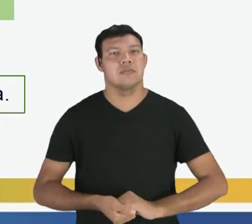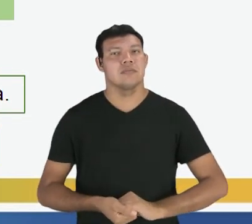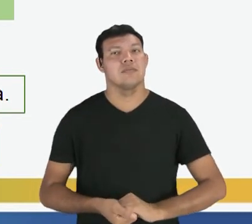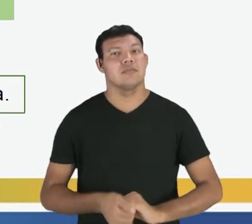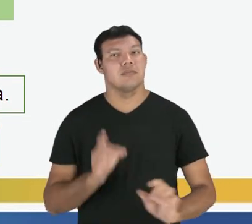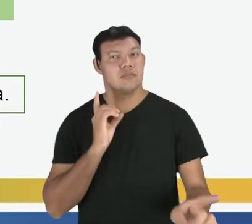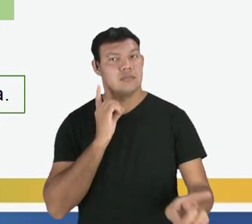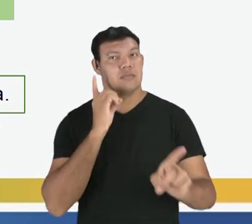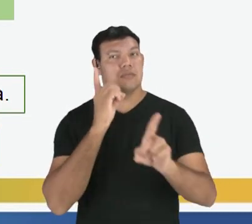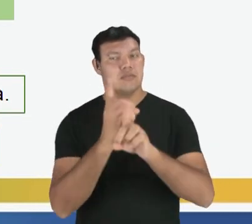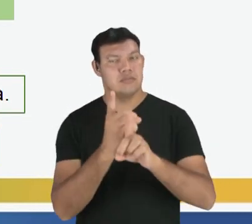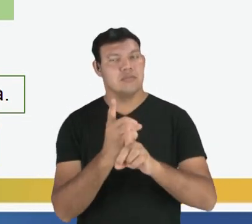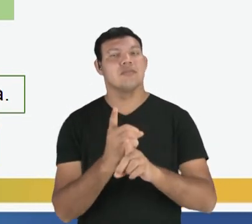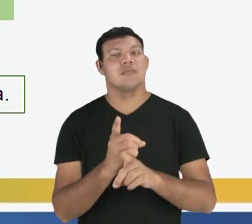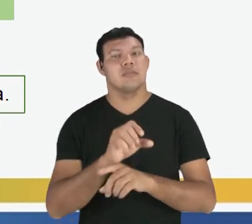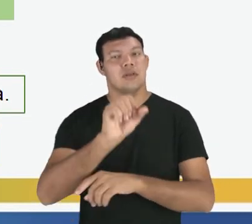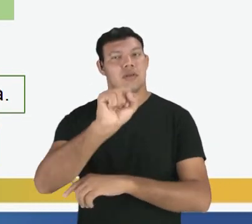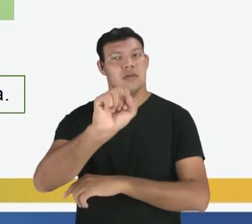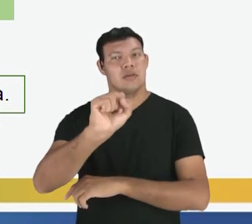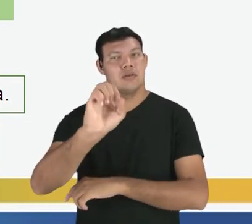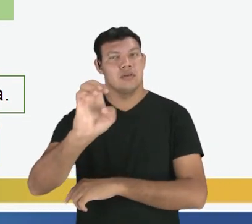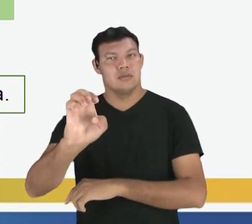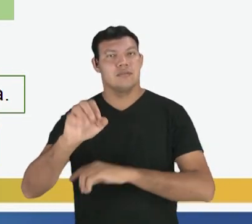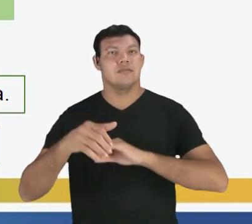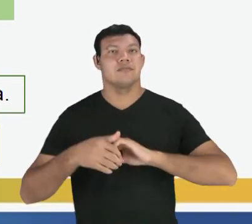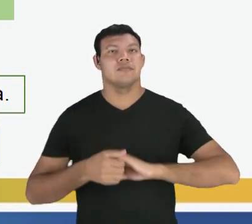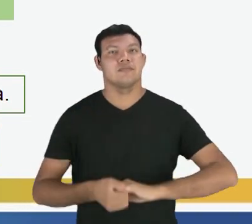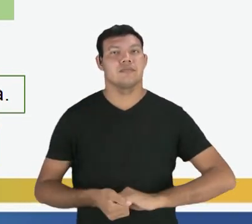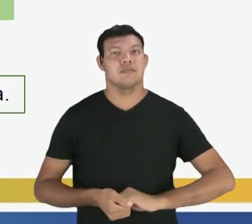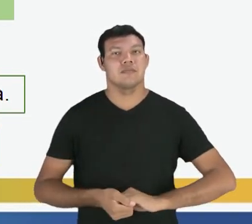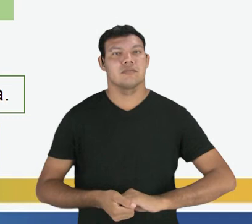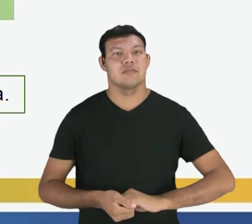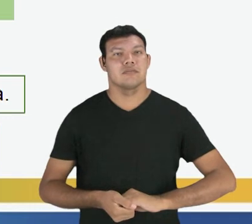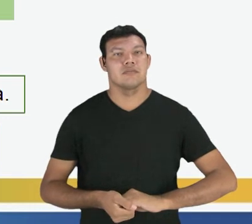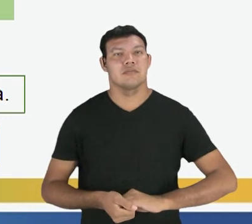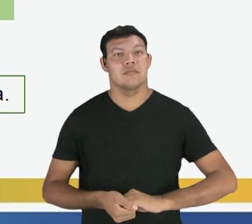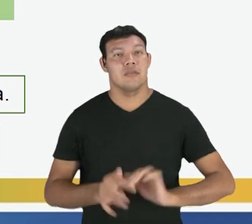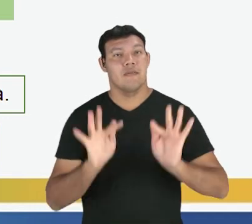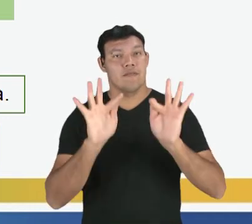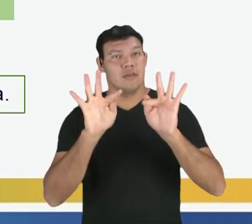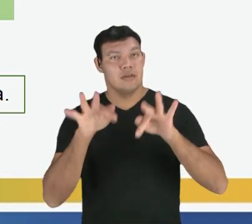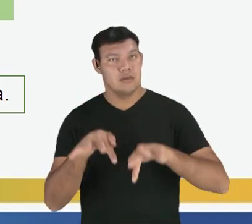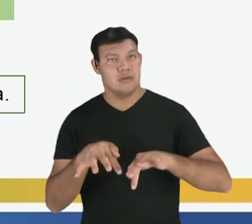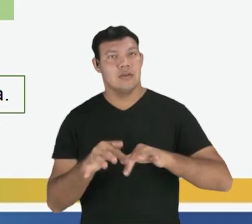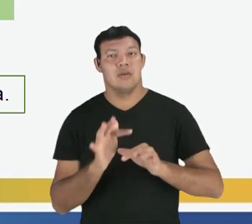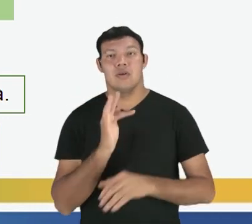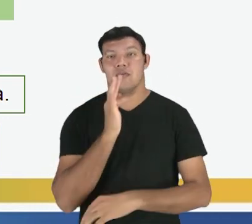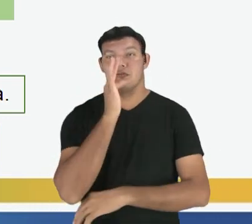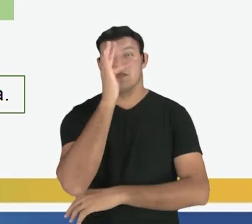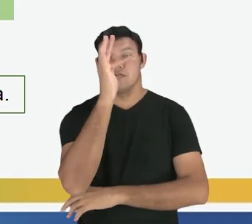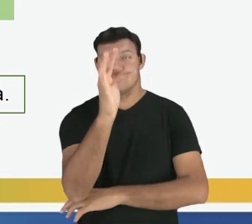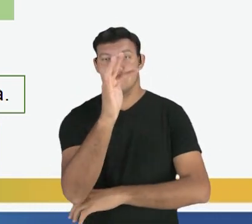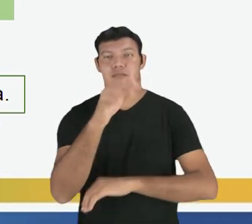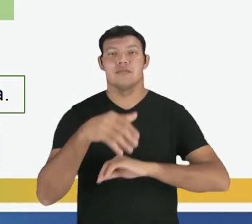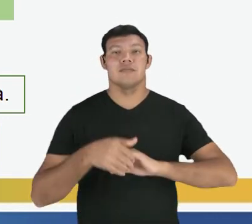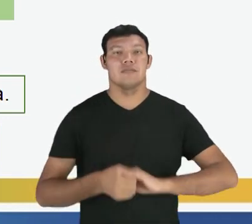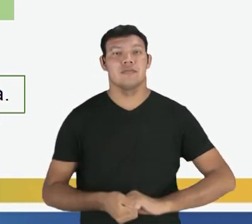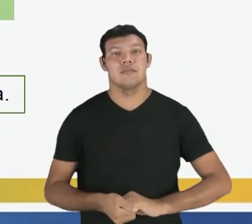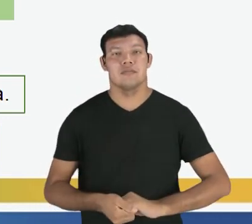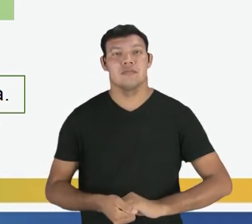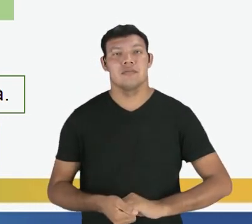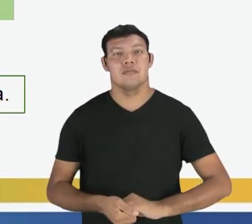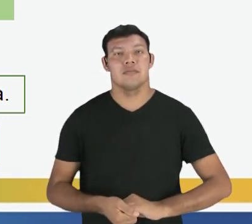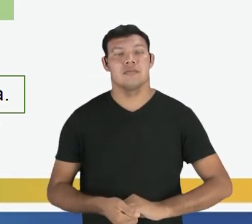vai encontrar essa desinência SSE. Aí, para finalizar, nós temos o futuro do subjuntivo,